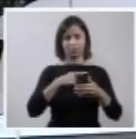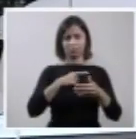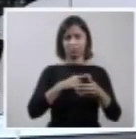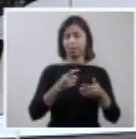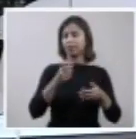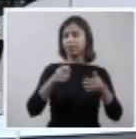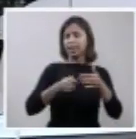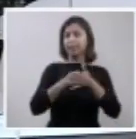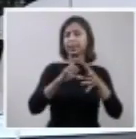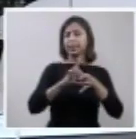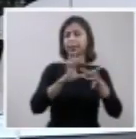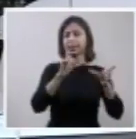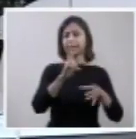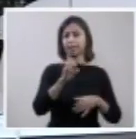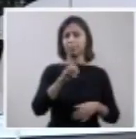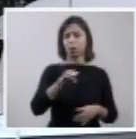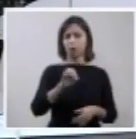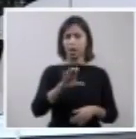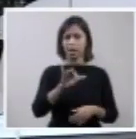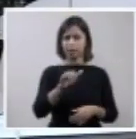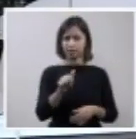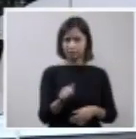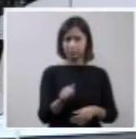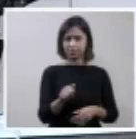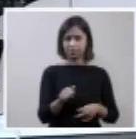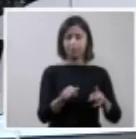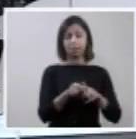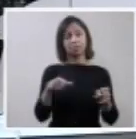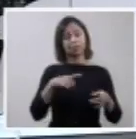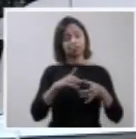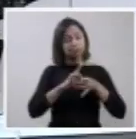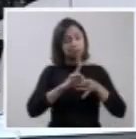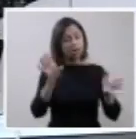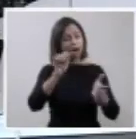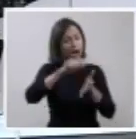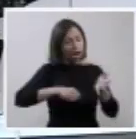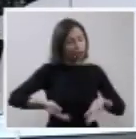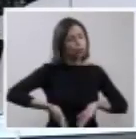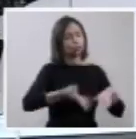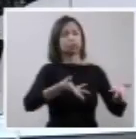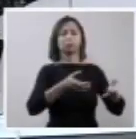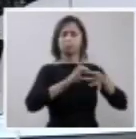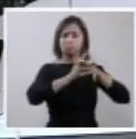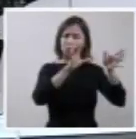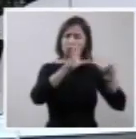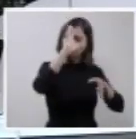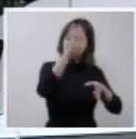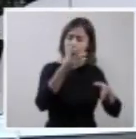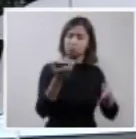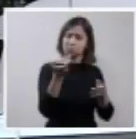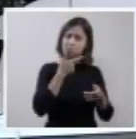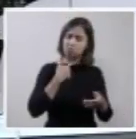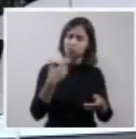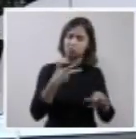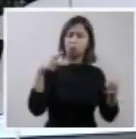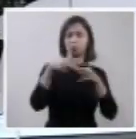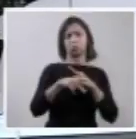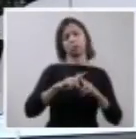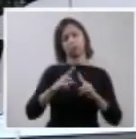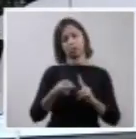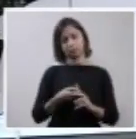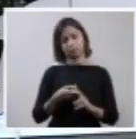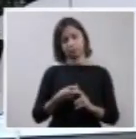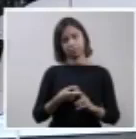democráticos do mundo autorizam a antecipação do parto em caso de anencefalia, em uma consertação